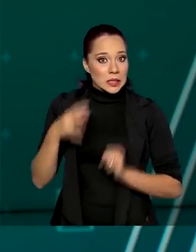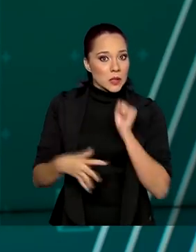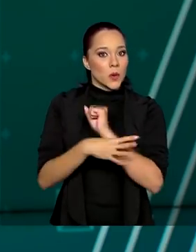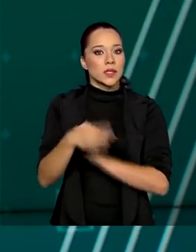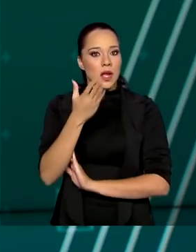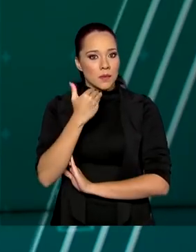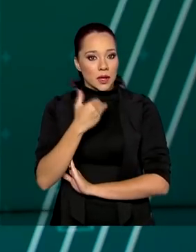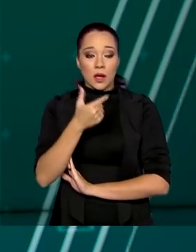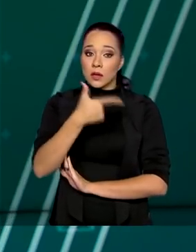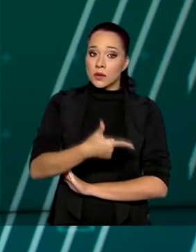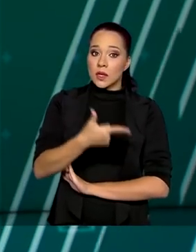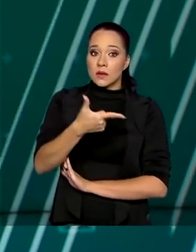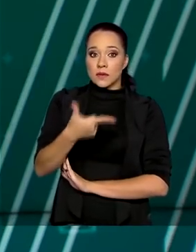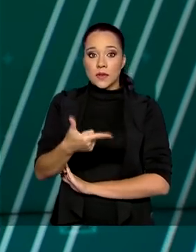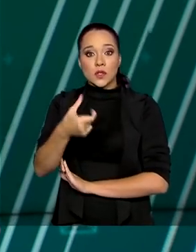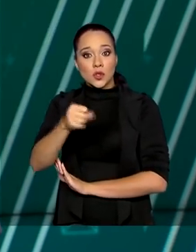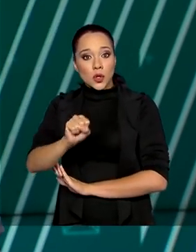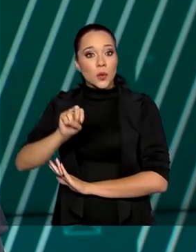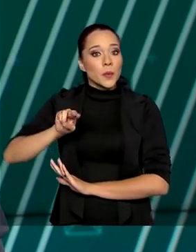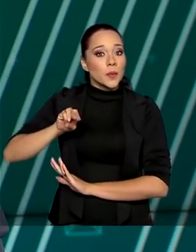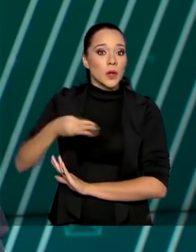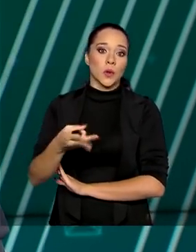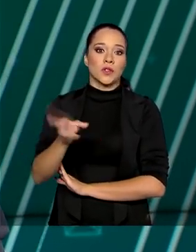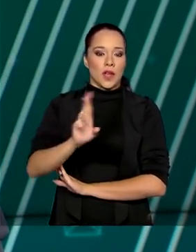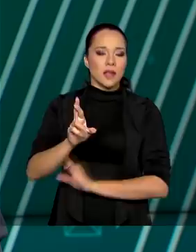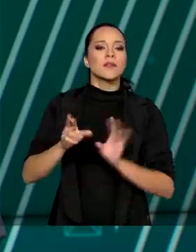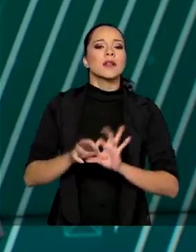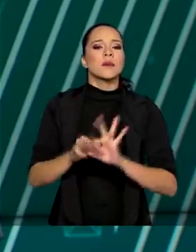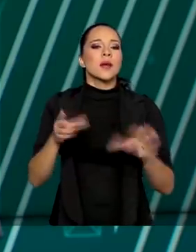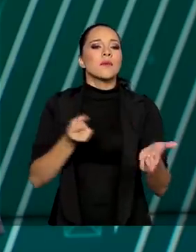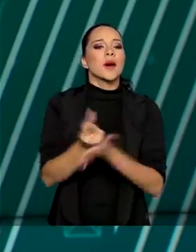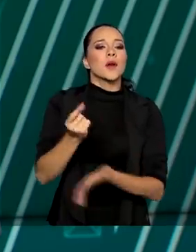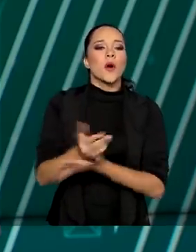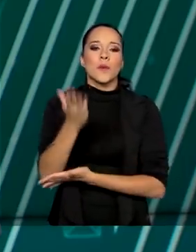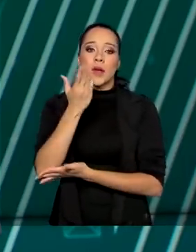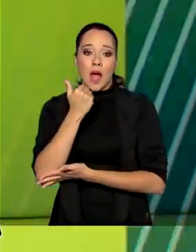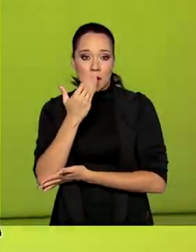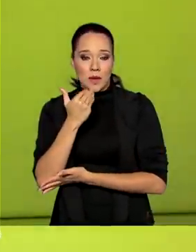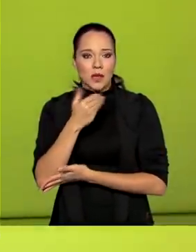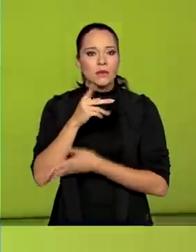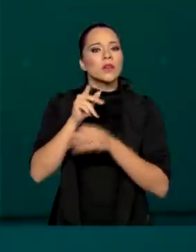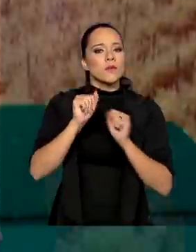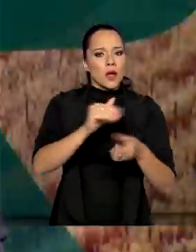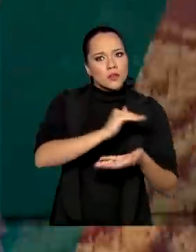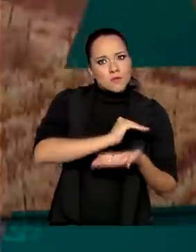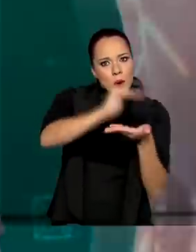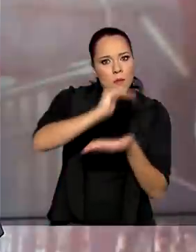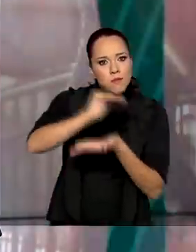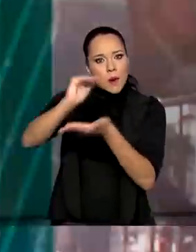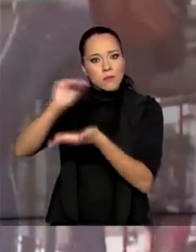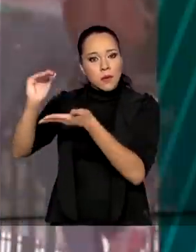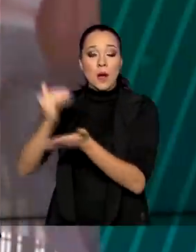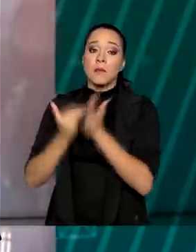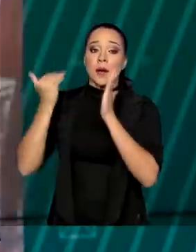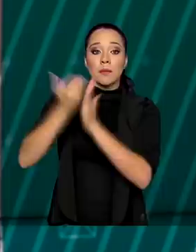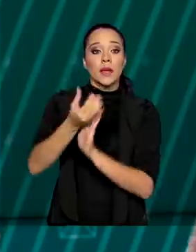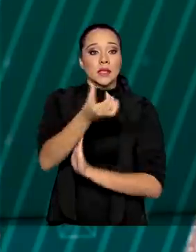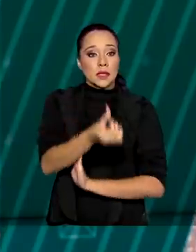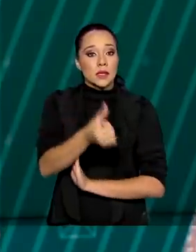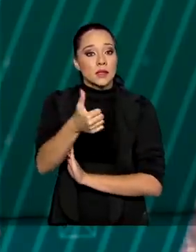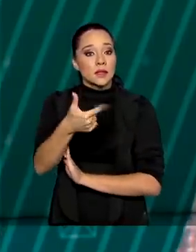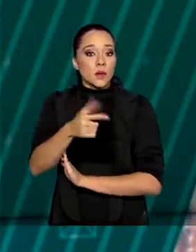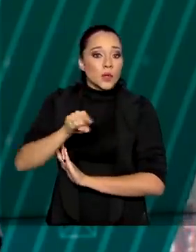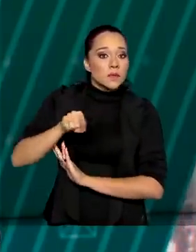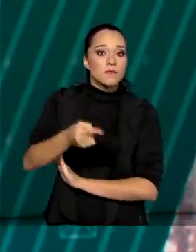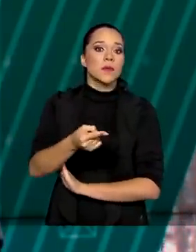alimentar, 228 milhões de reais foram liberados para a compra de alimentos que devem ser distribuídos a mais de 612